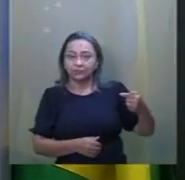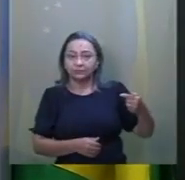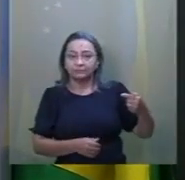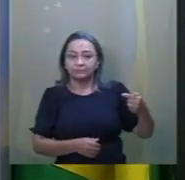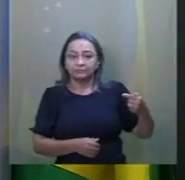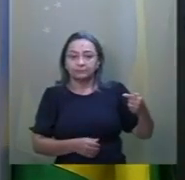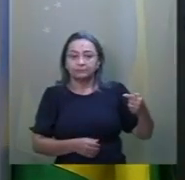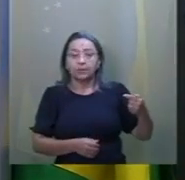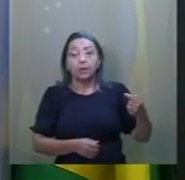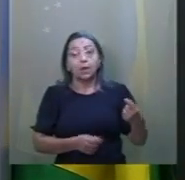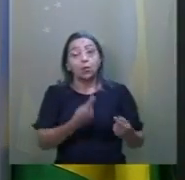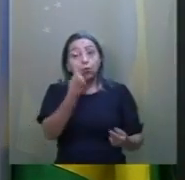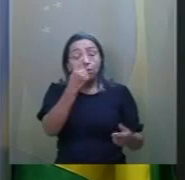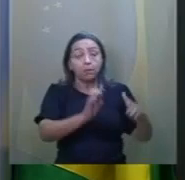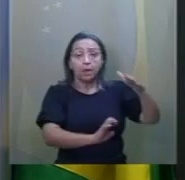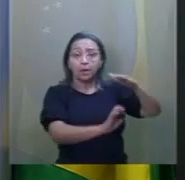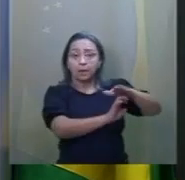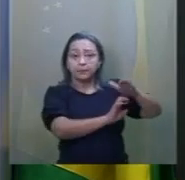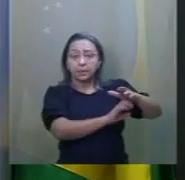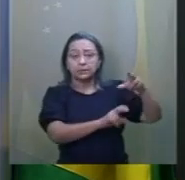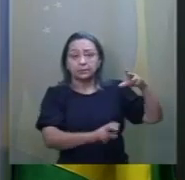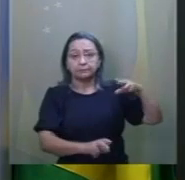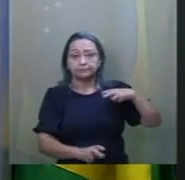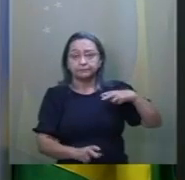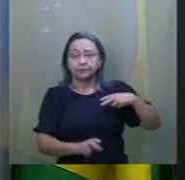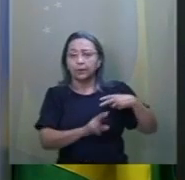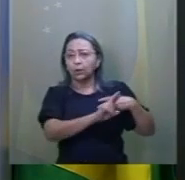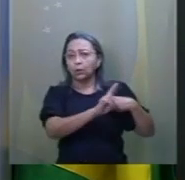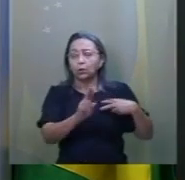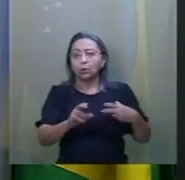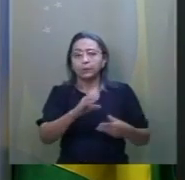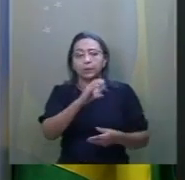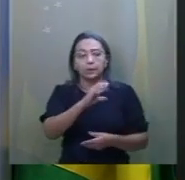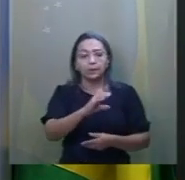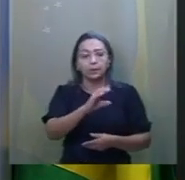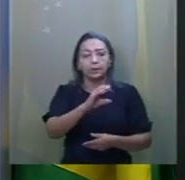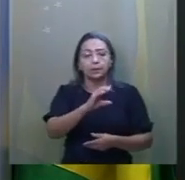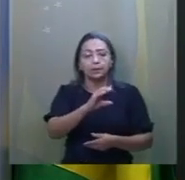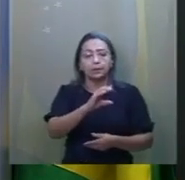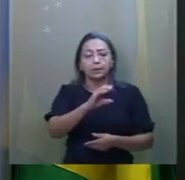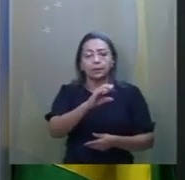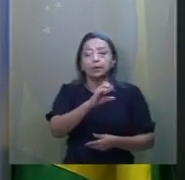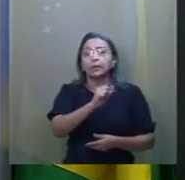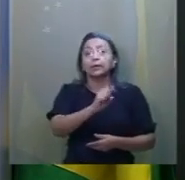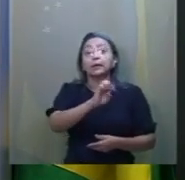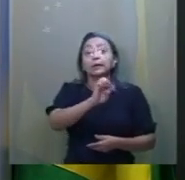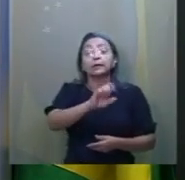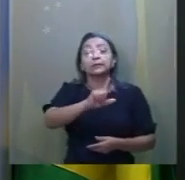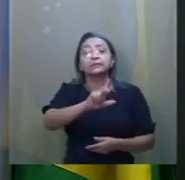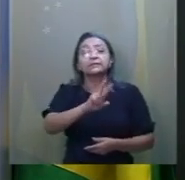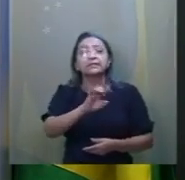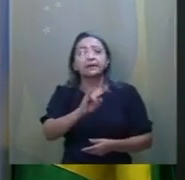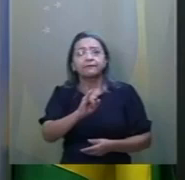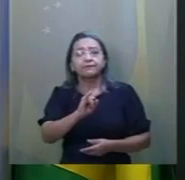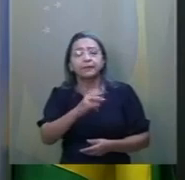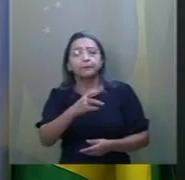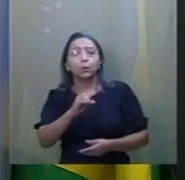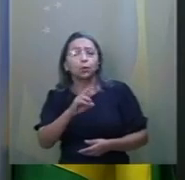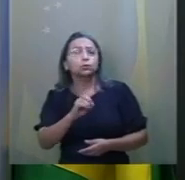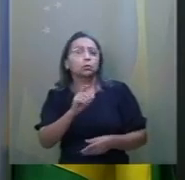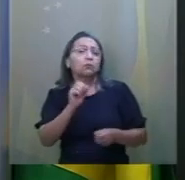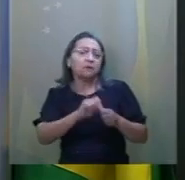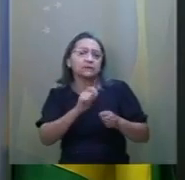uma empresa privada chamada Serviporto faz essa travessia.